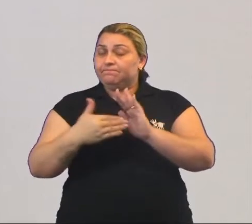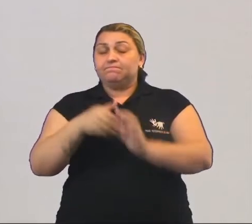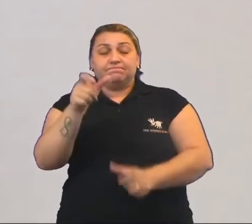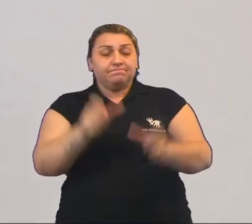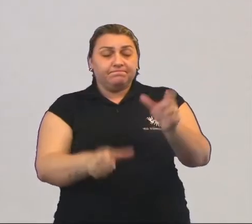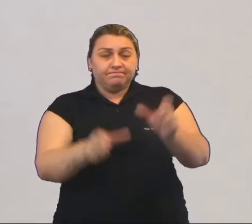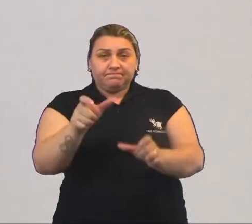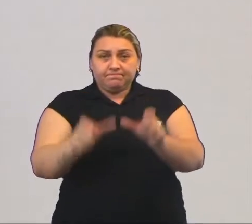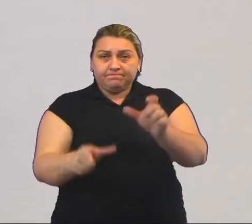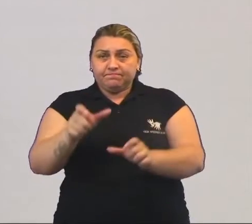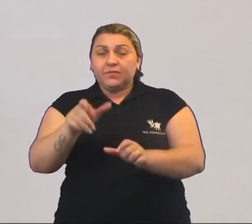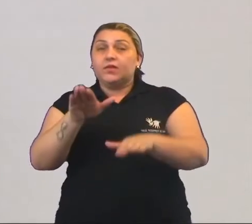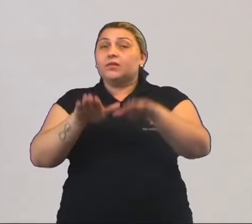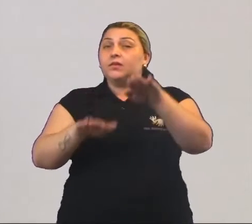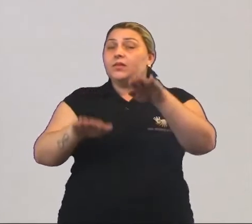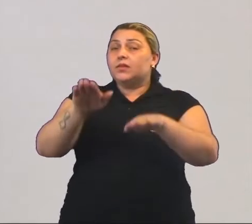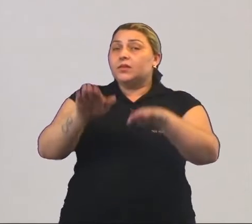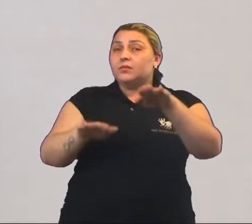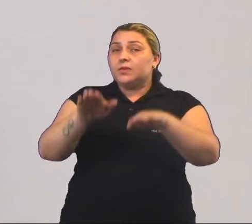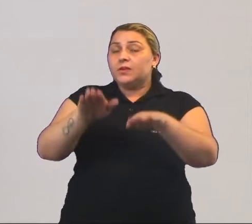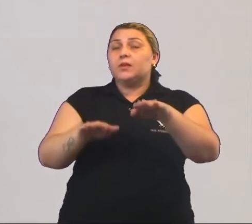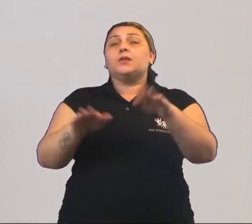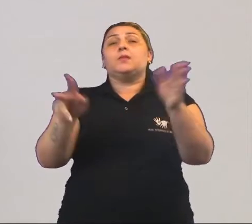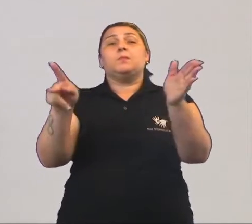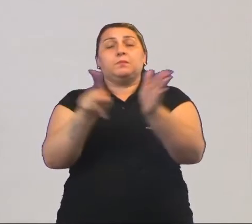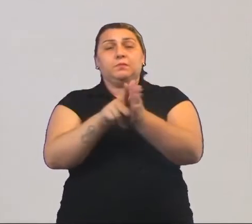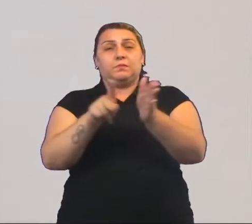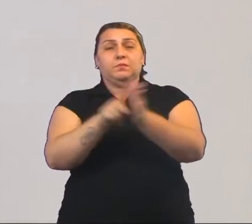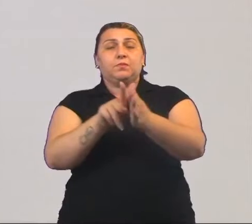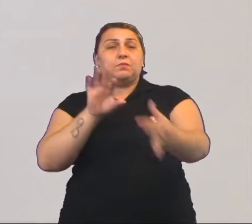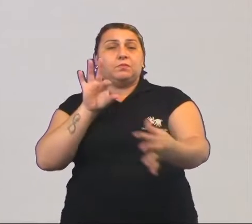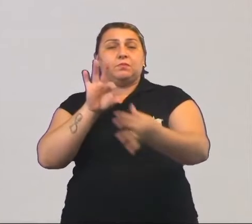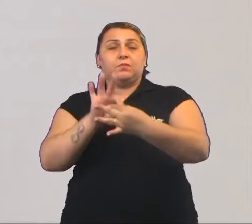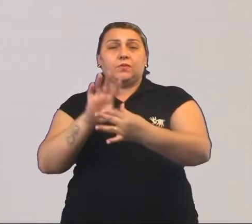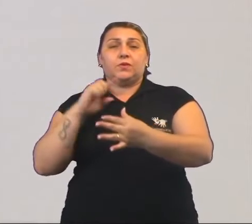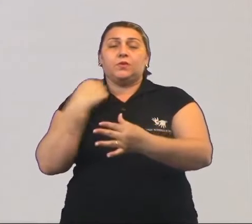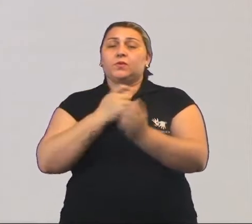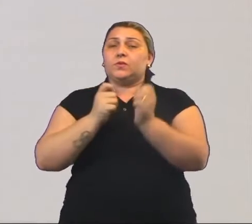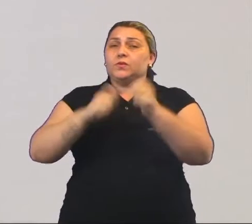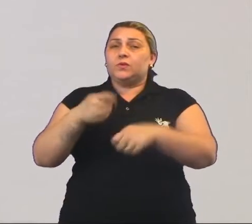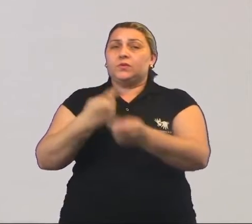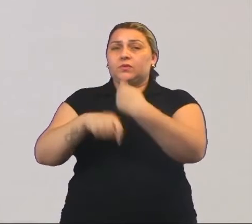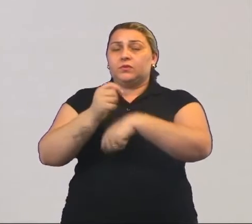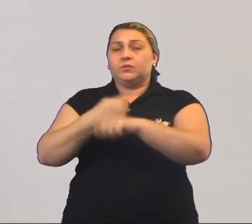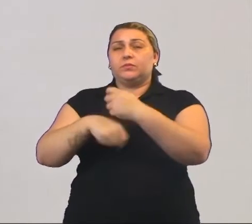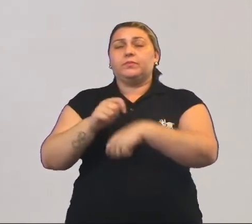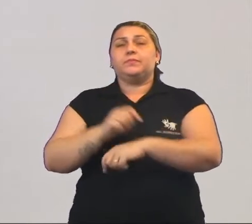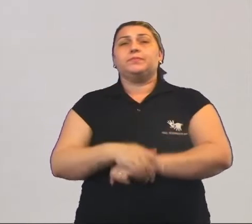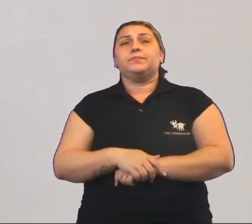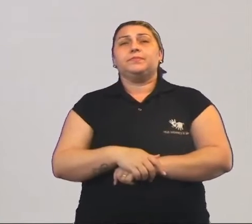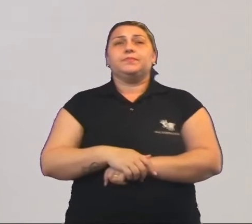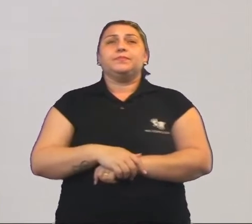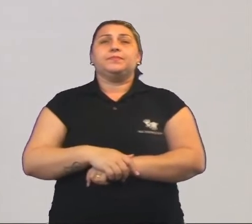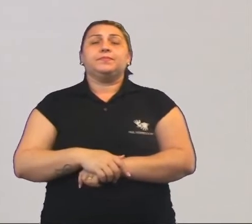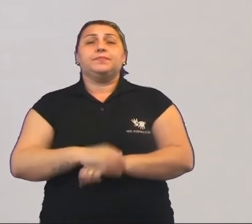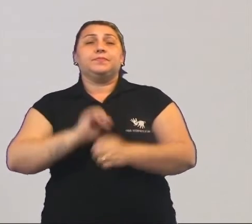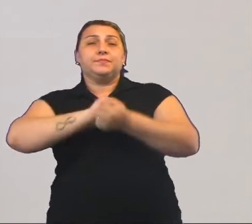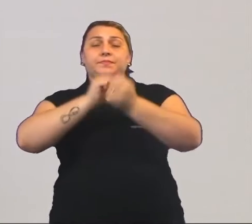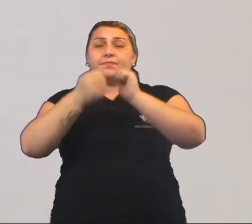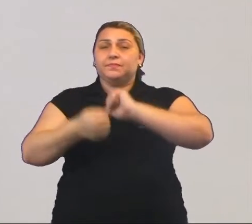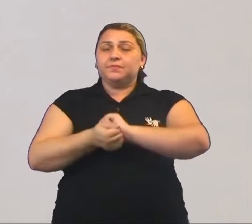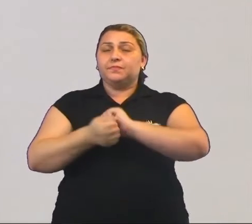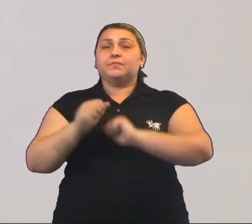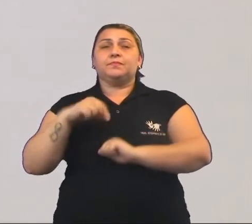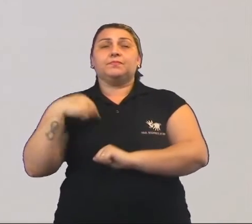indivíduo, dependem e estão intimamente ligadas à nossa condição econômica. Associando